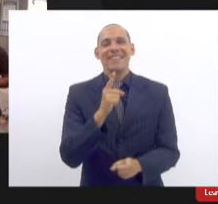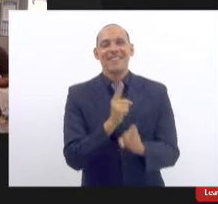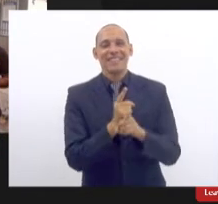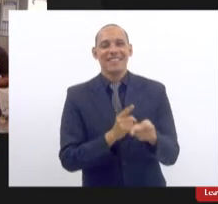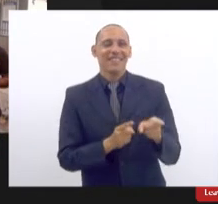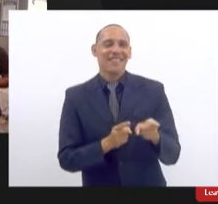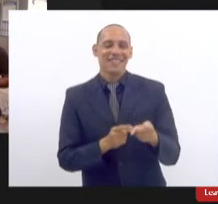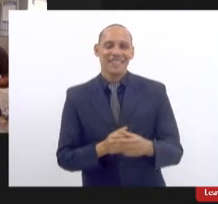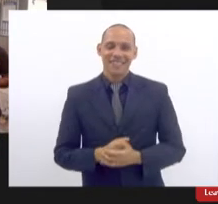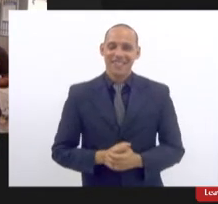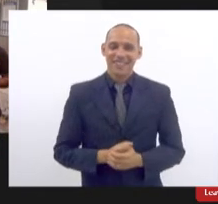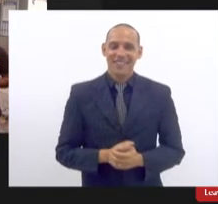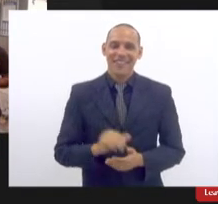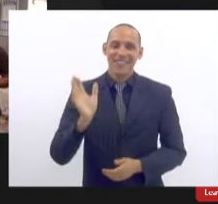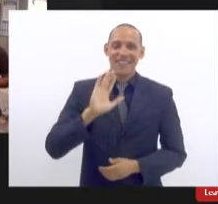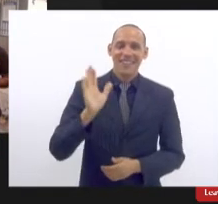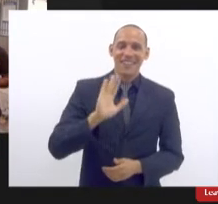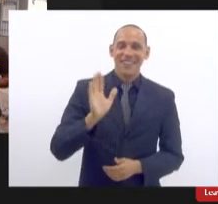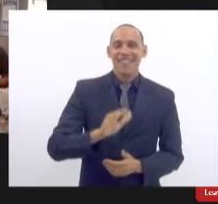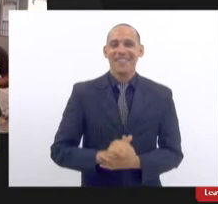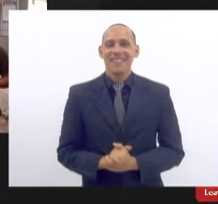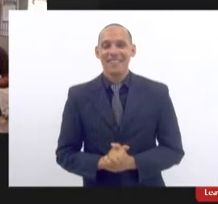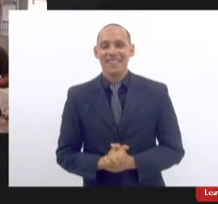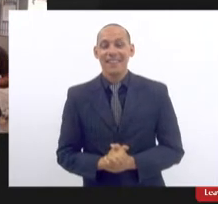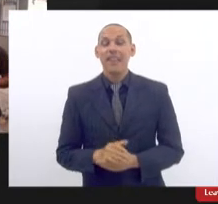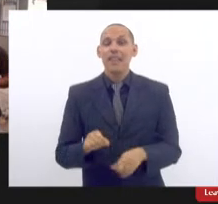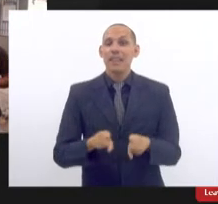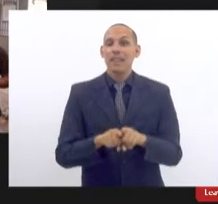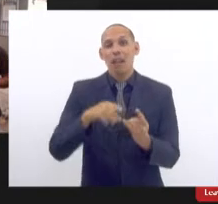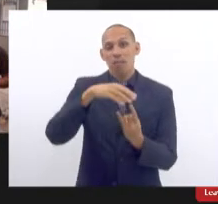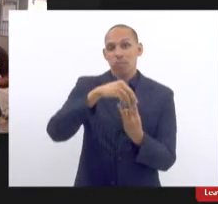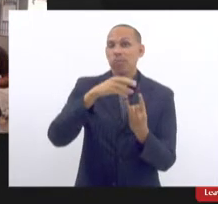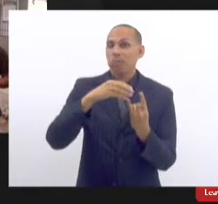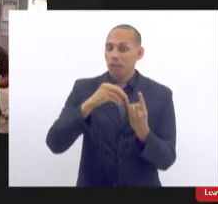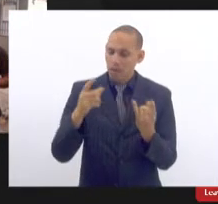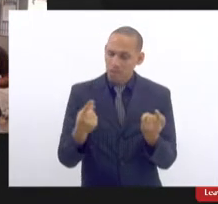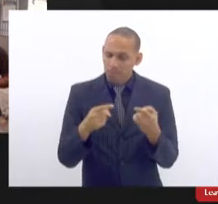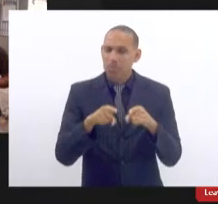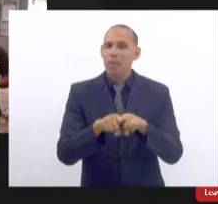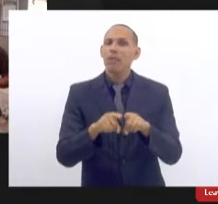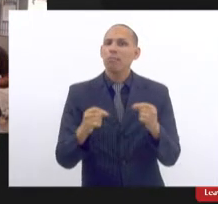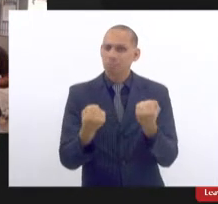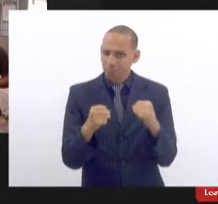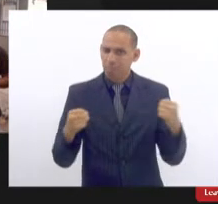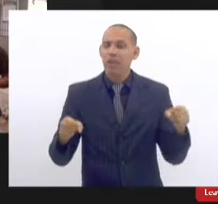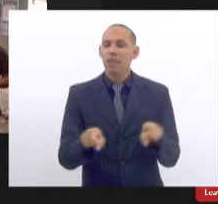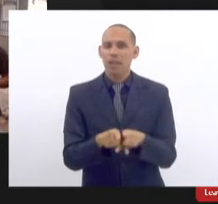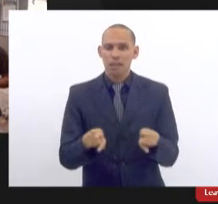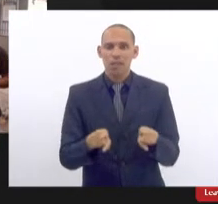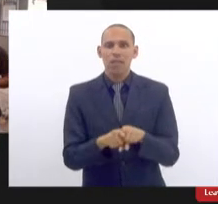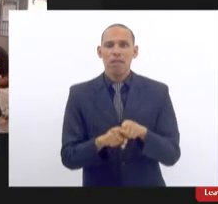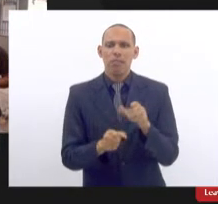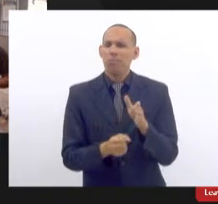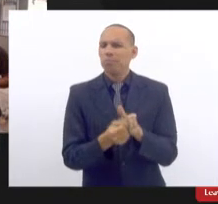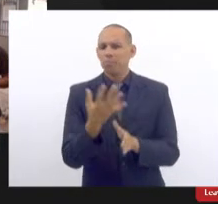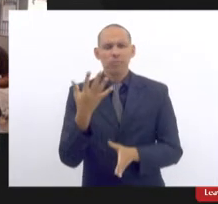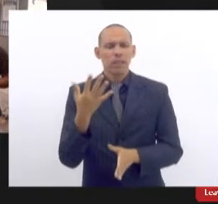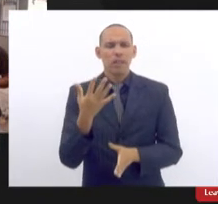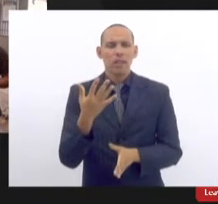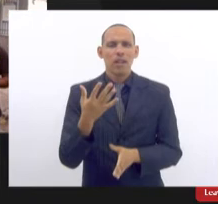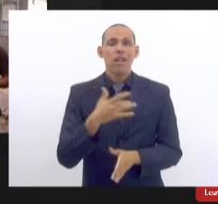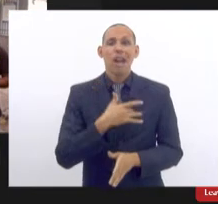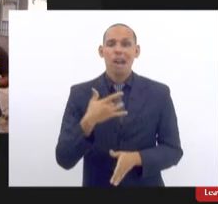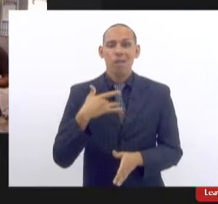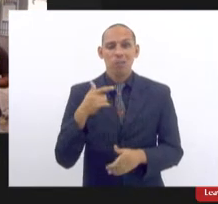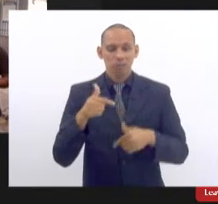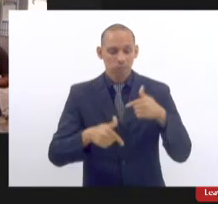está aqui. Oi, Ângela. A Fiocruz é outra grande parceira, viu? Várias leis de saúde do trabalhador foi a